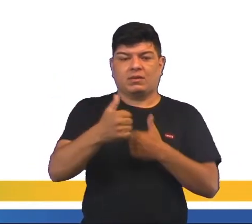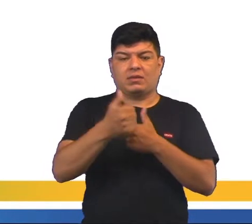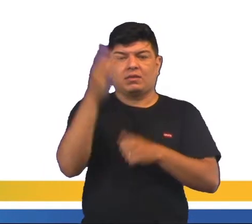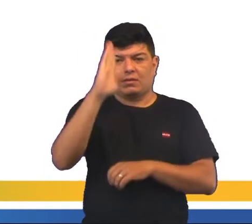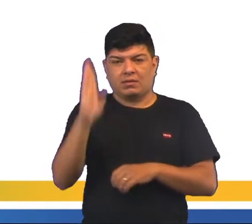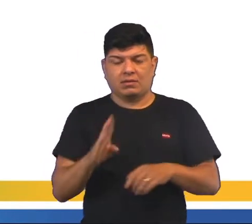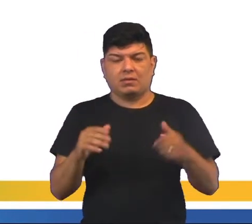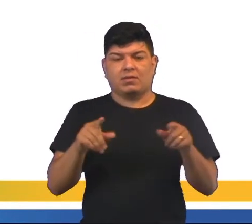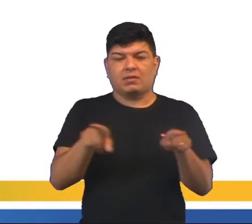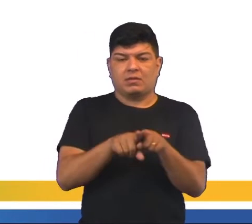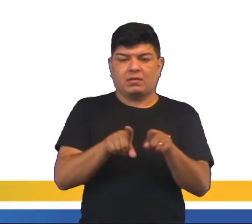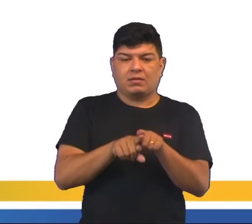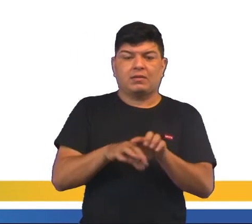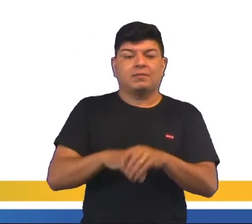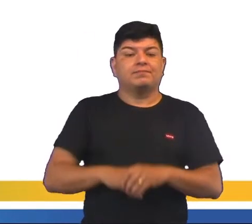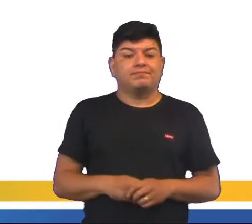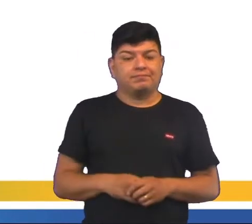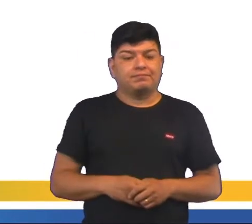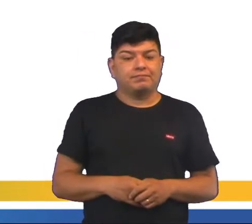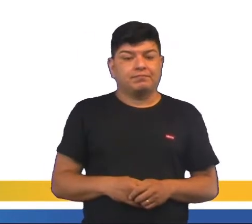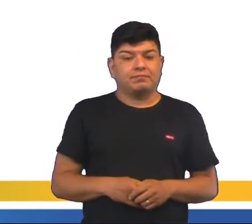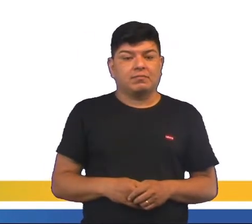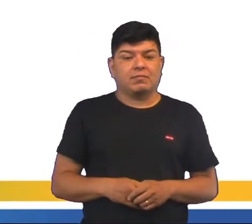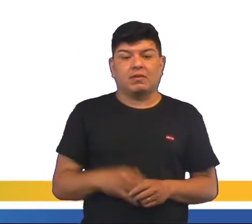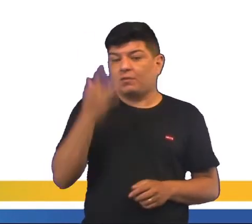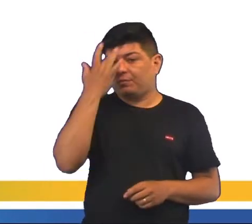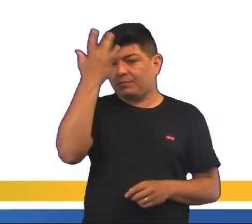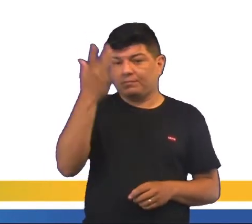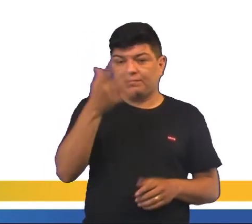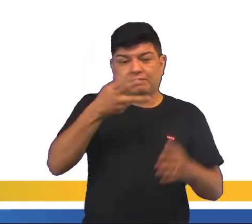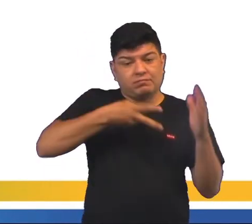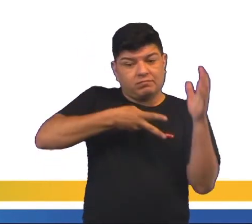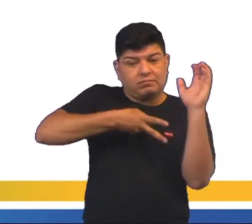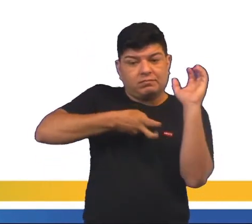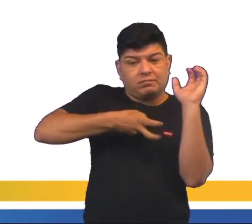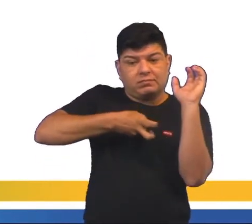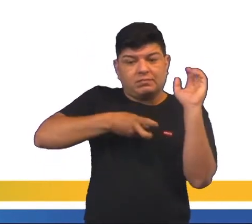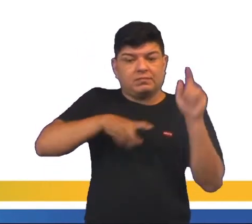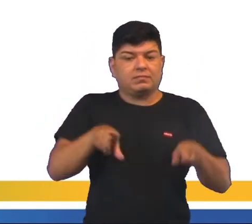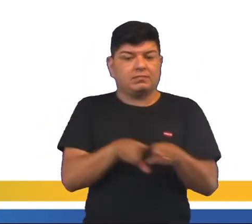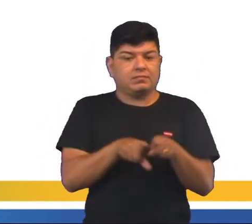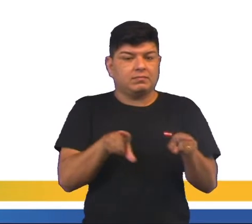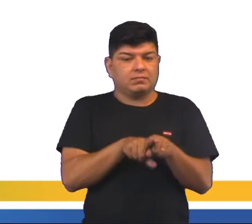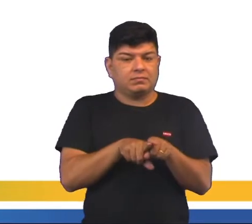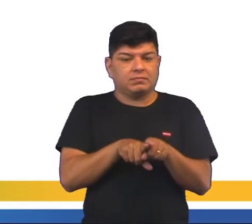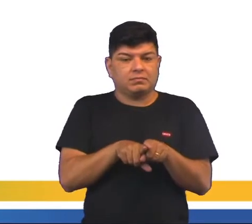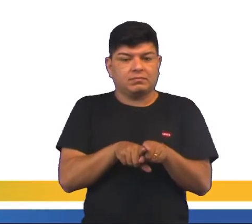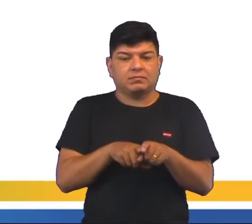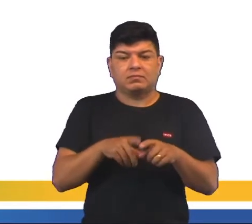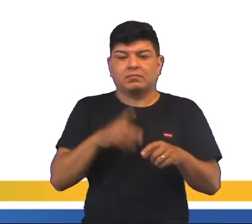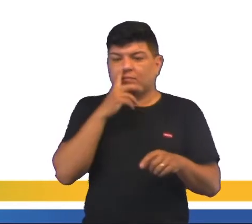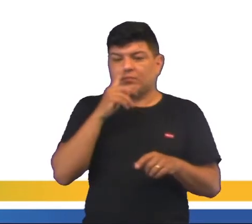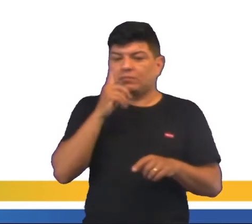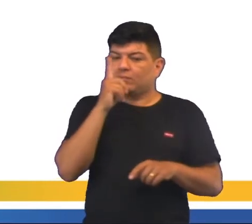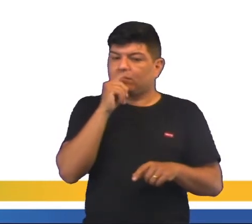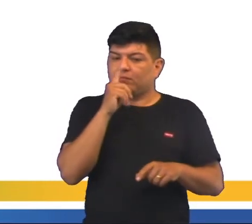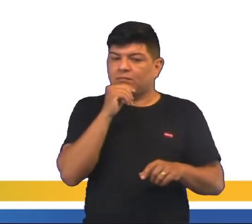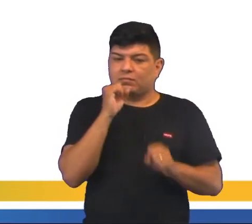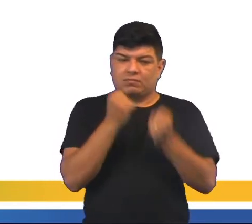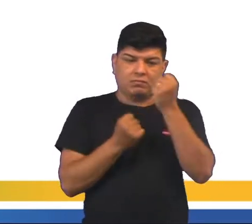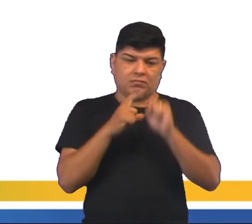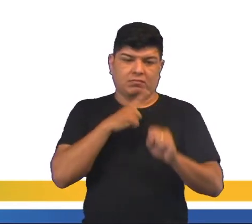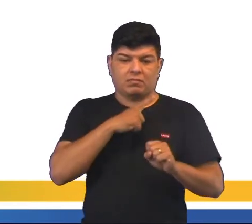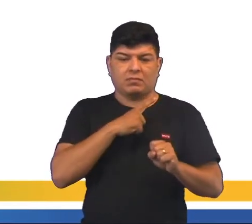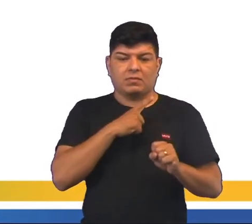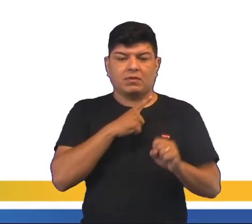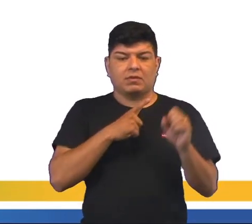ênfase para essa parte aí. E aí, que facilita a exploração desse recurso ainda é a rede hidrográfica extensa, que